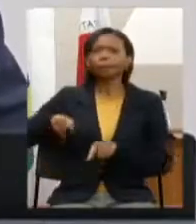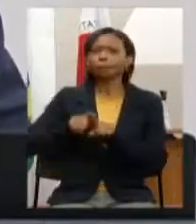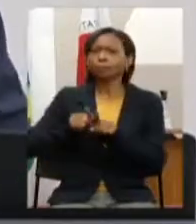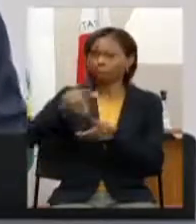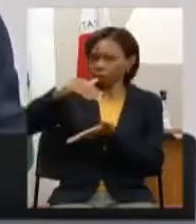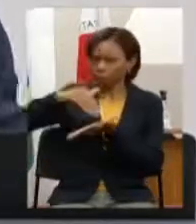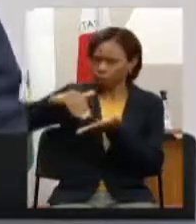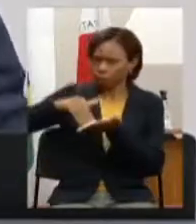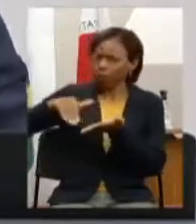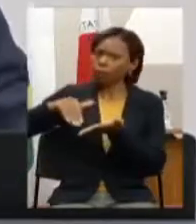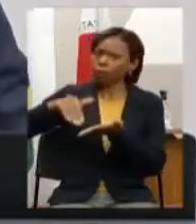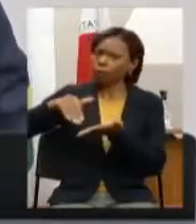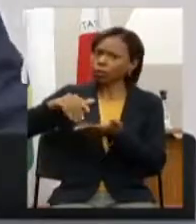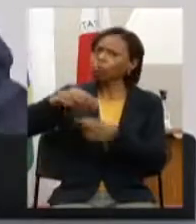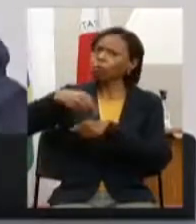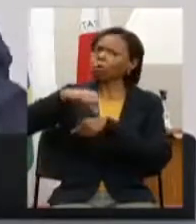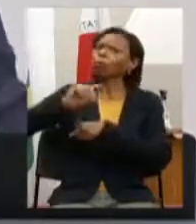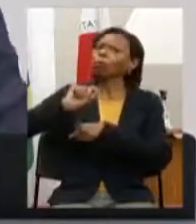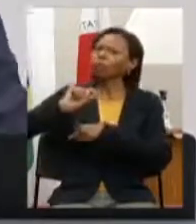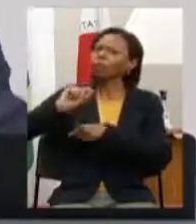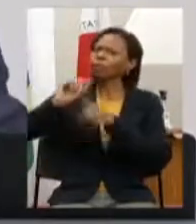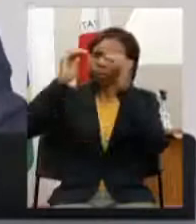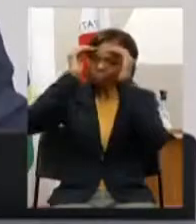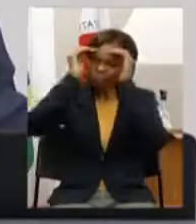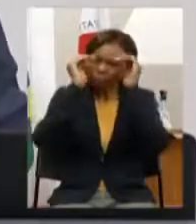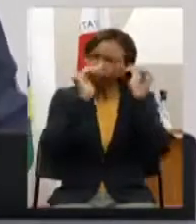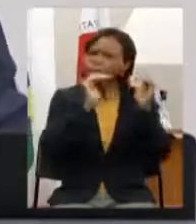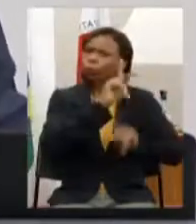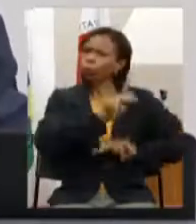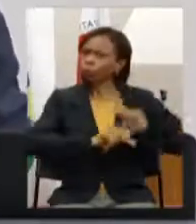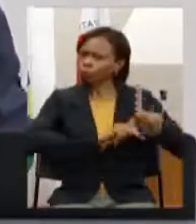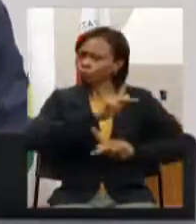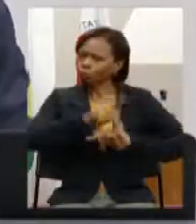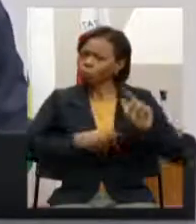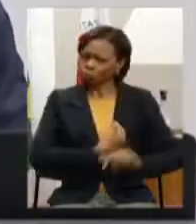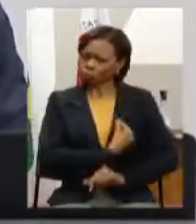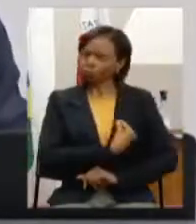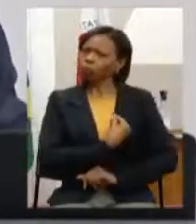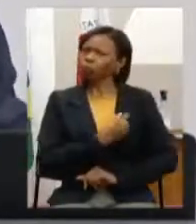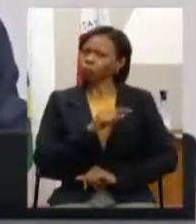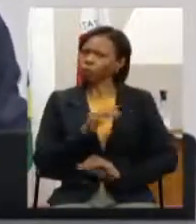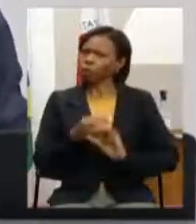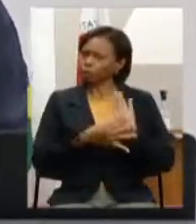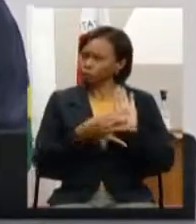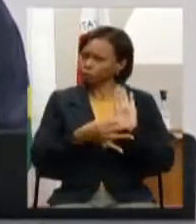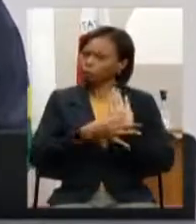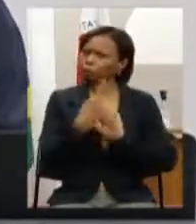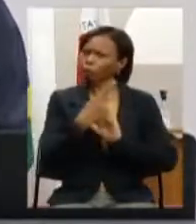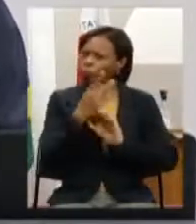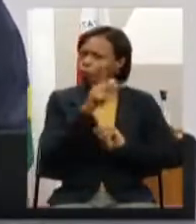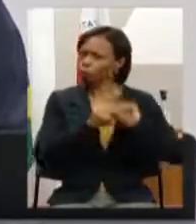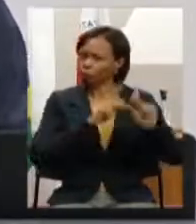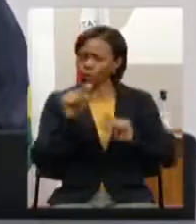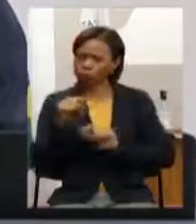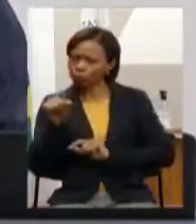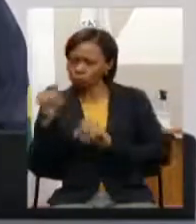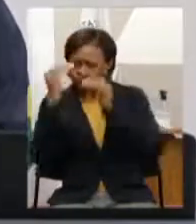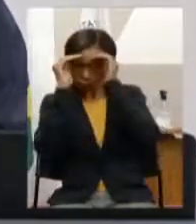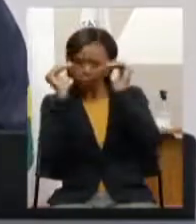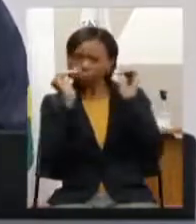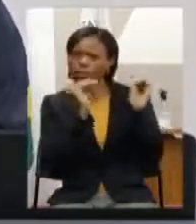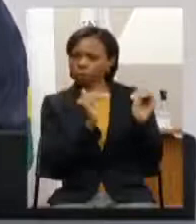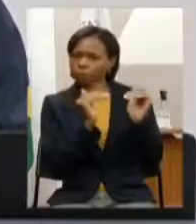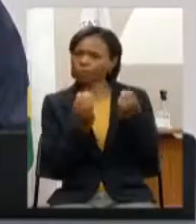respeitar mais a participação popular vamos efetivamente ter sensibilidade com a